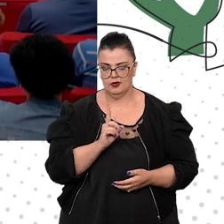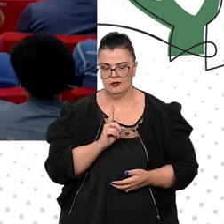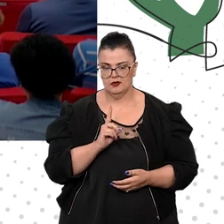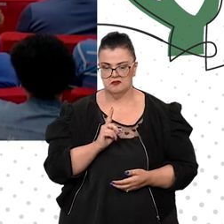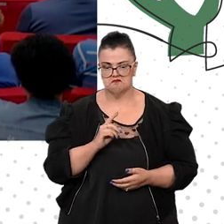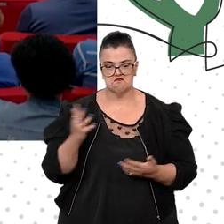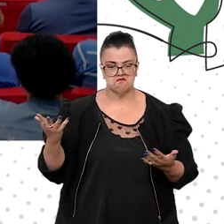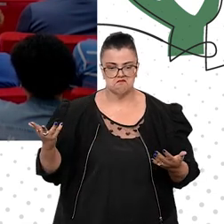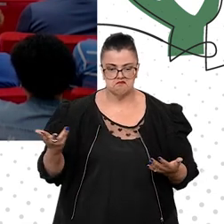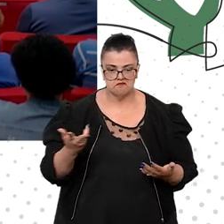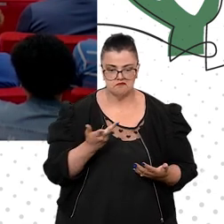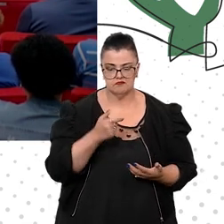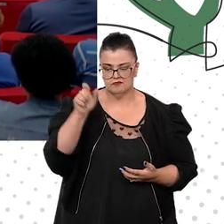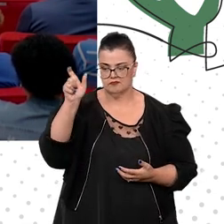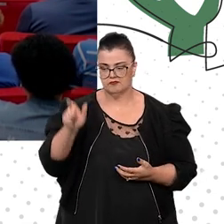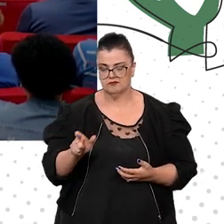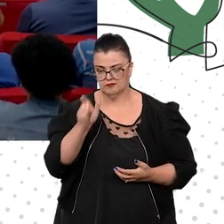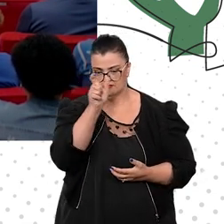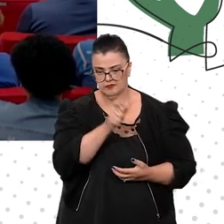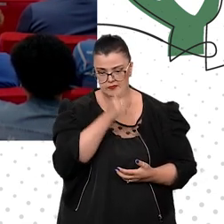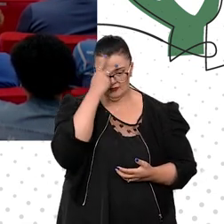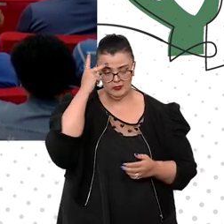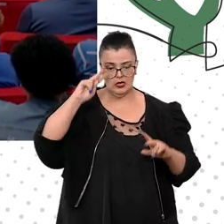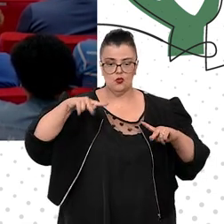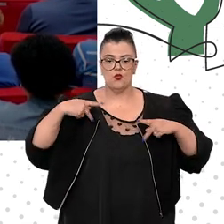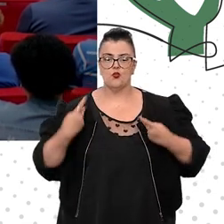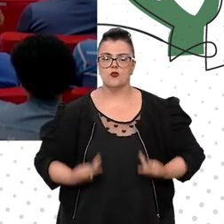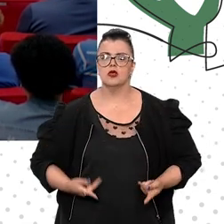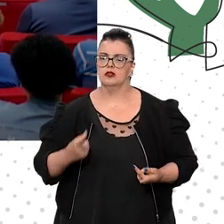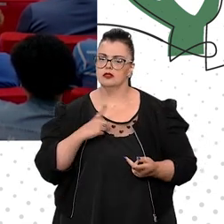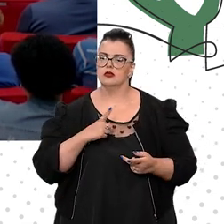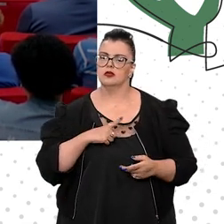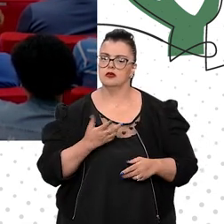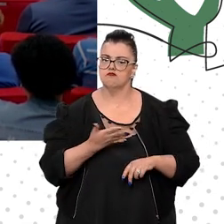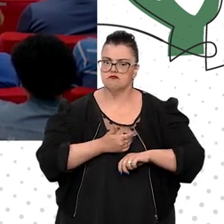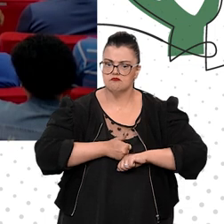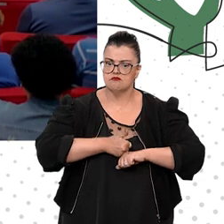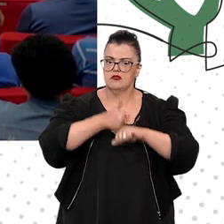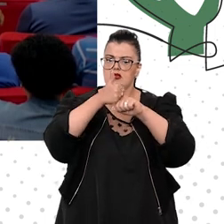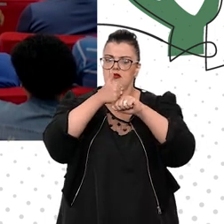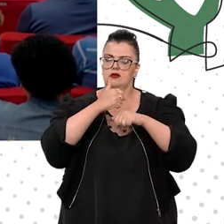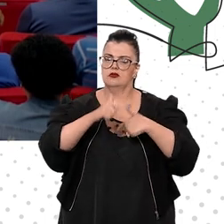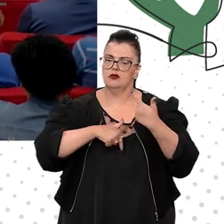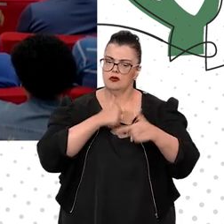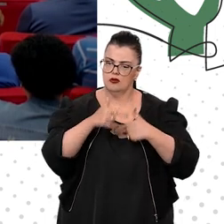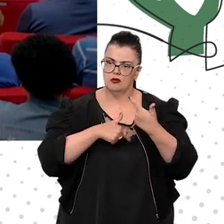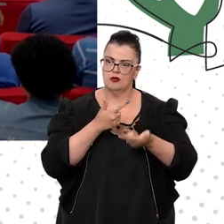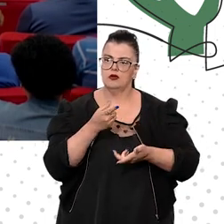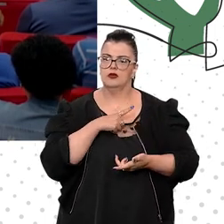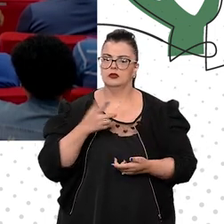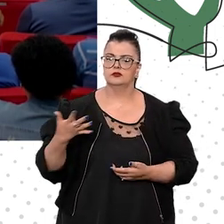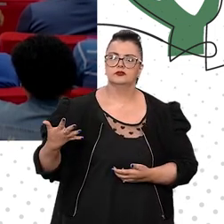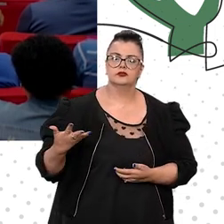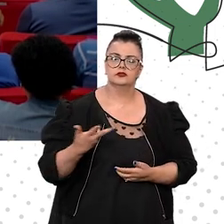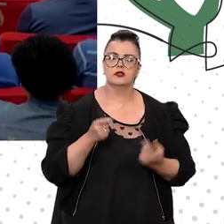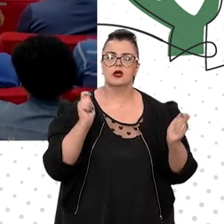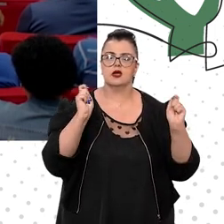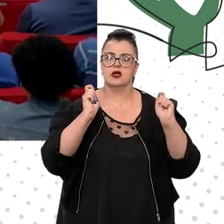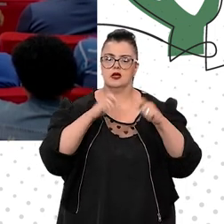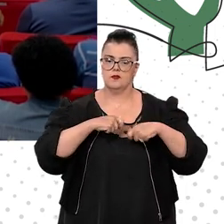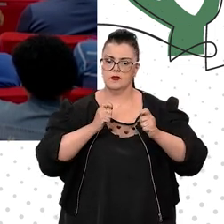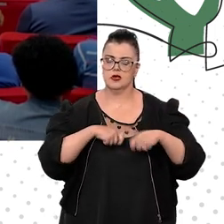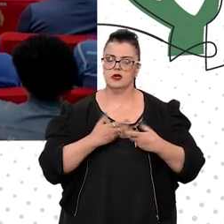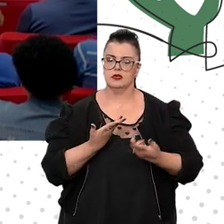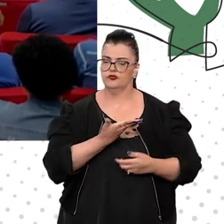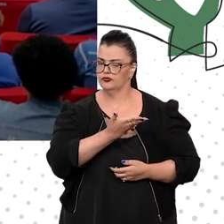é daqueles seres humanos que dão o melhor de si e que extraordinária capacidade que